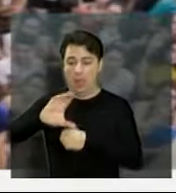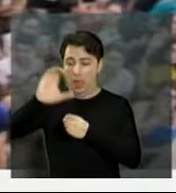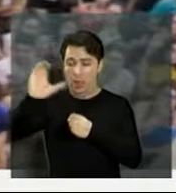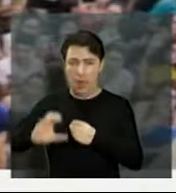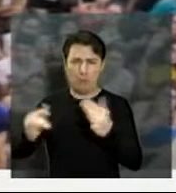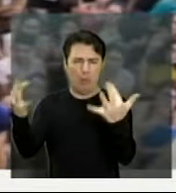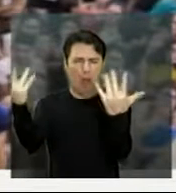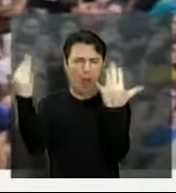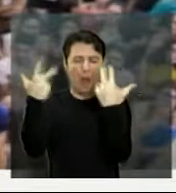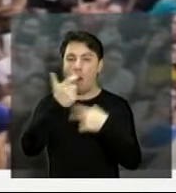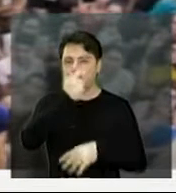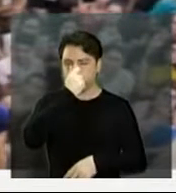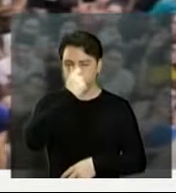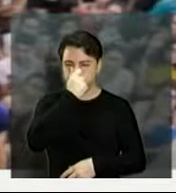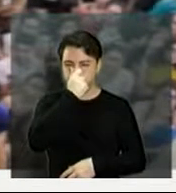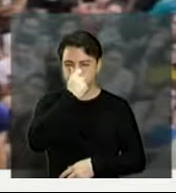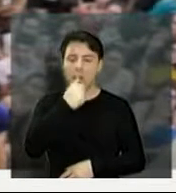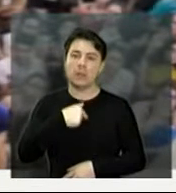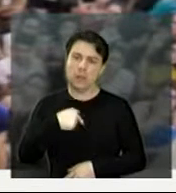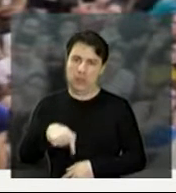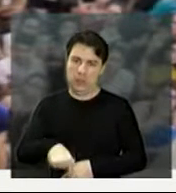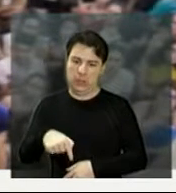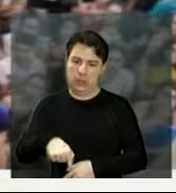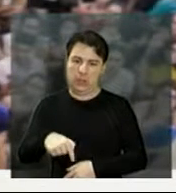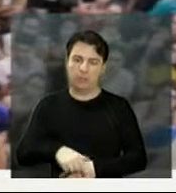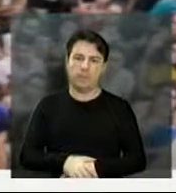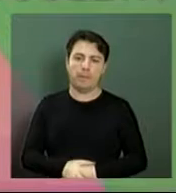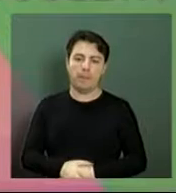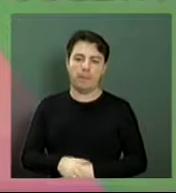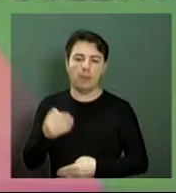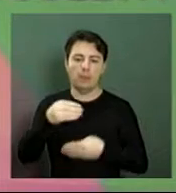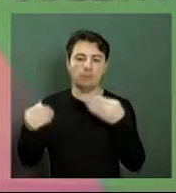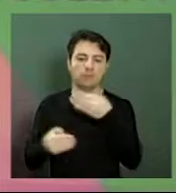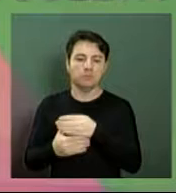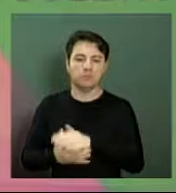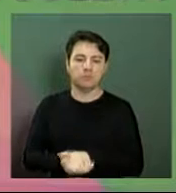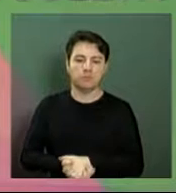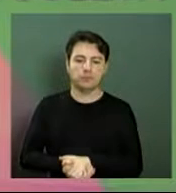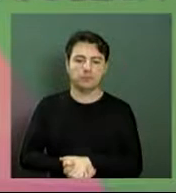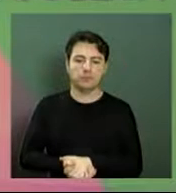legislatura, vocês acompanharam as discussões, eu vou correr mais um pouco. Próximo slide, por favor.